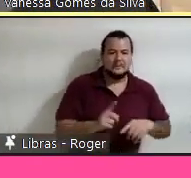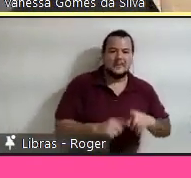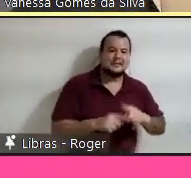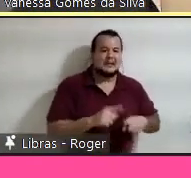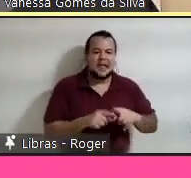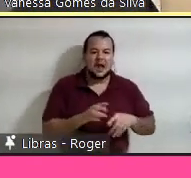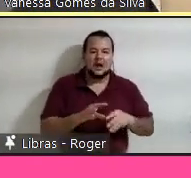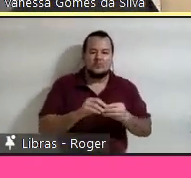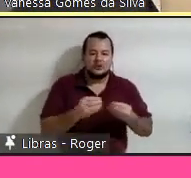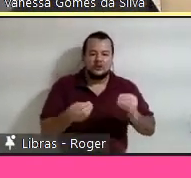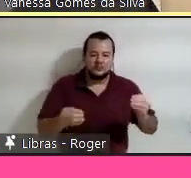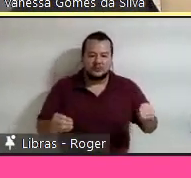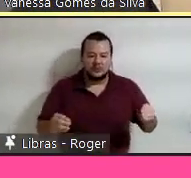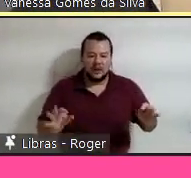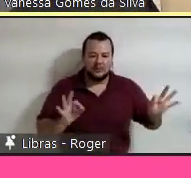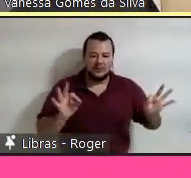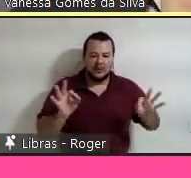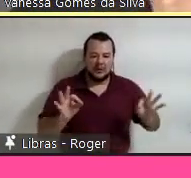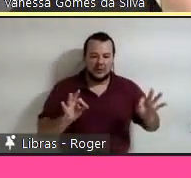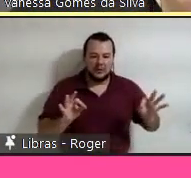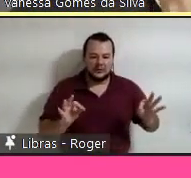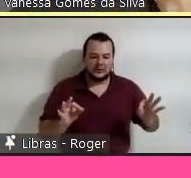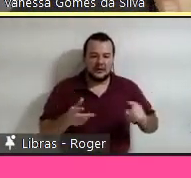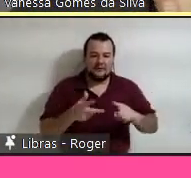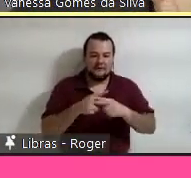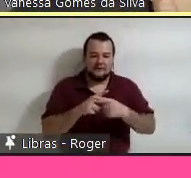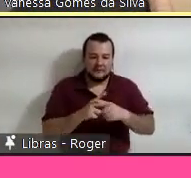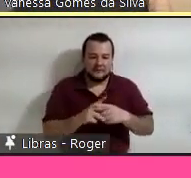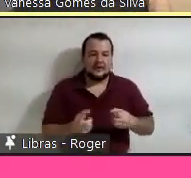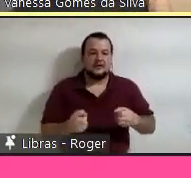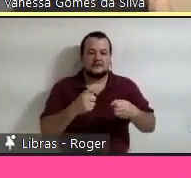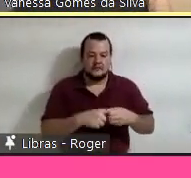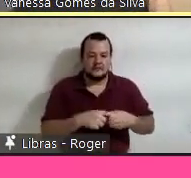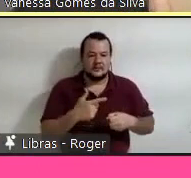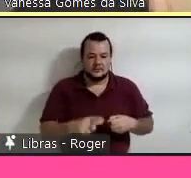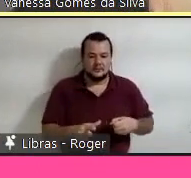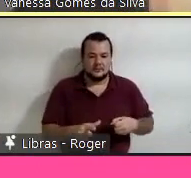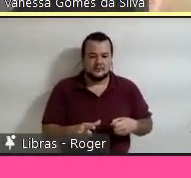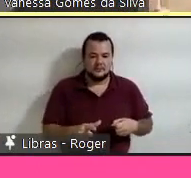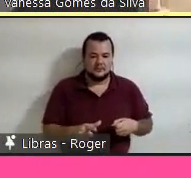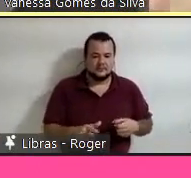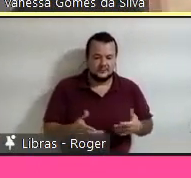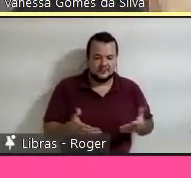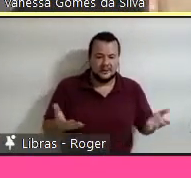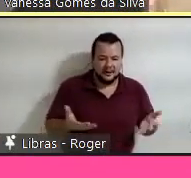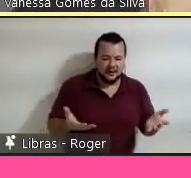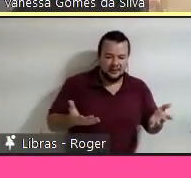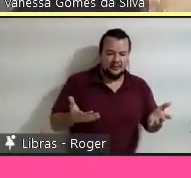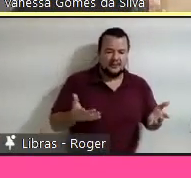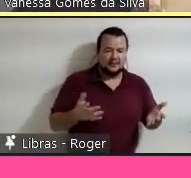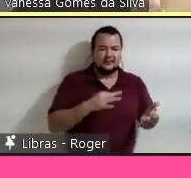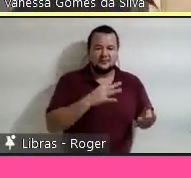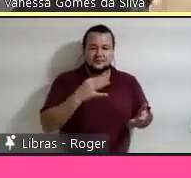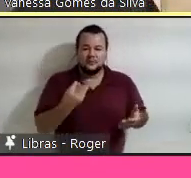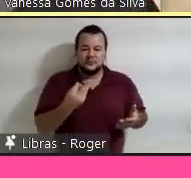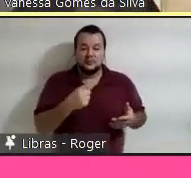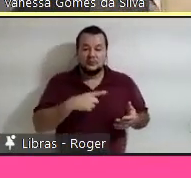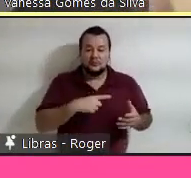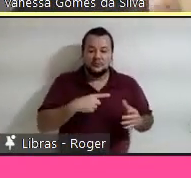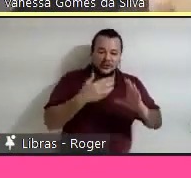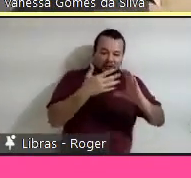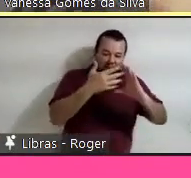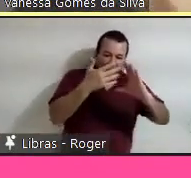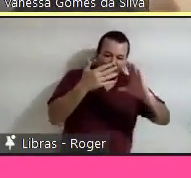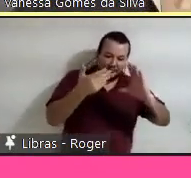reparável, atualizado. E antes que vocês pensem, lá vem Vanessa voltando com os atributos de novo, tudo isso seguindo um critério, então